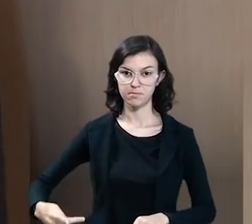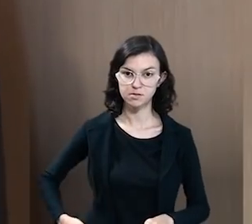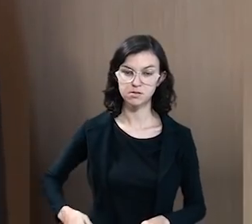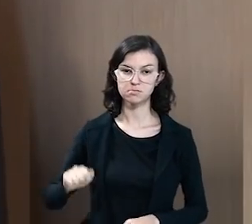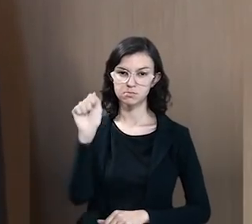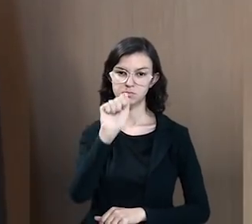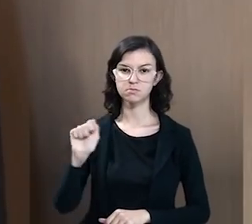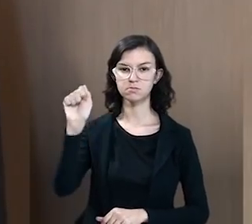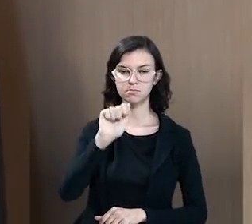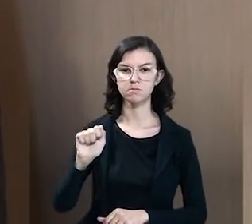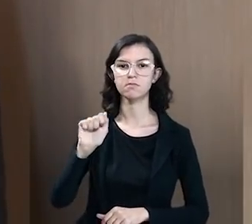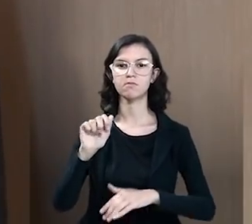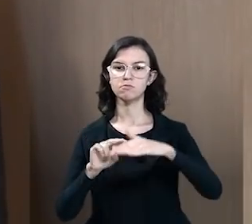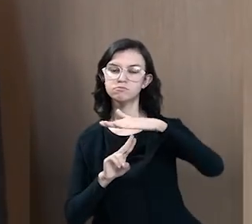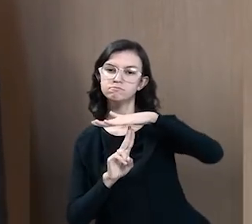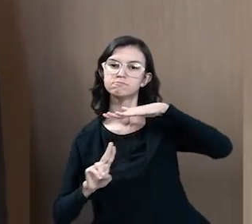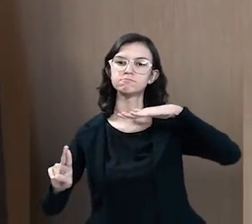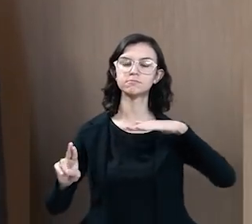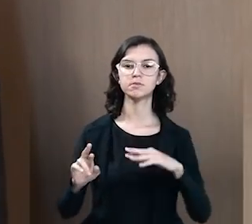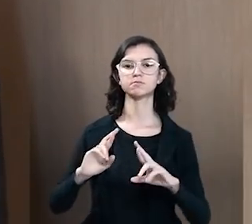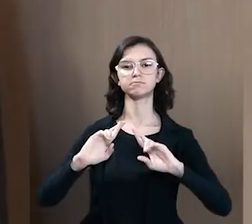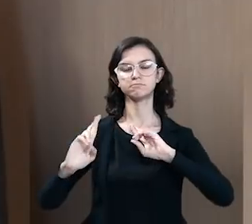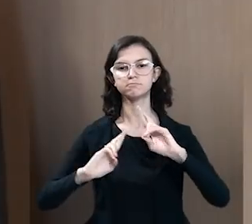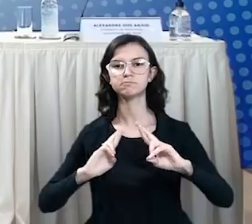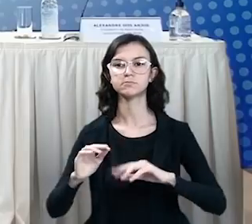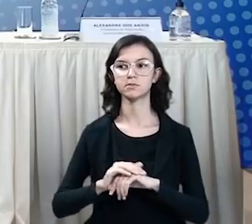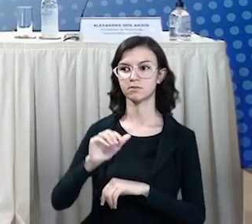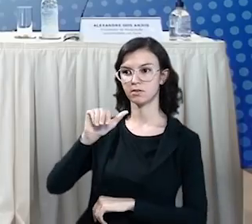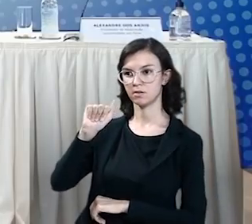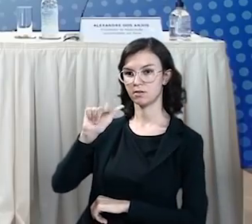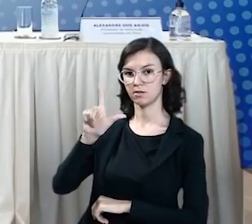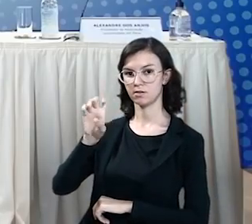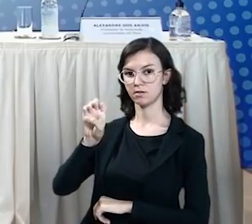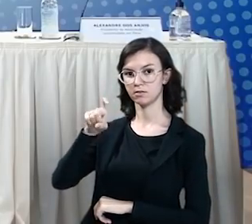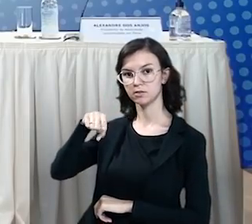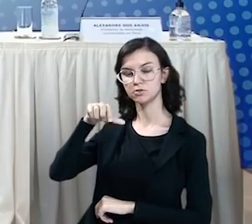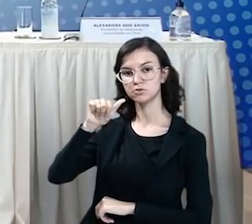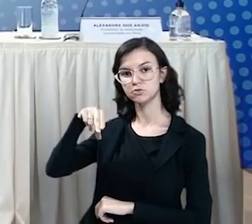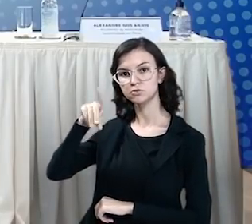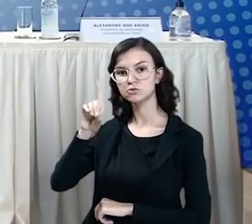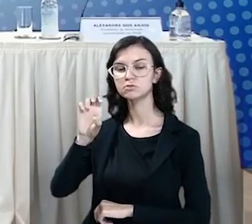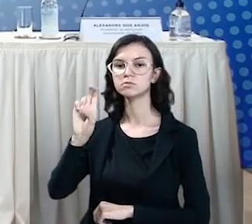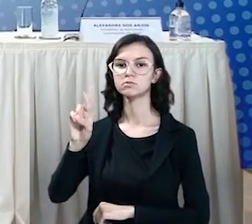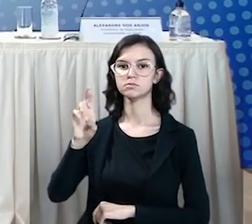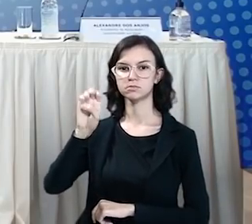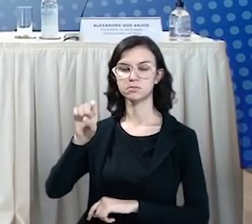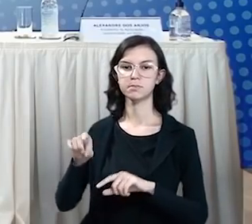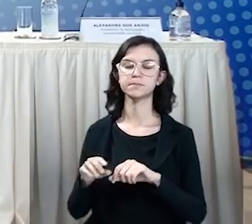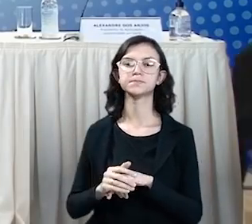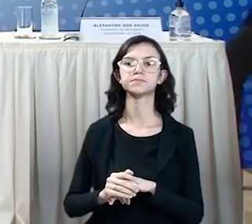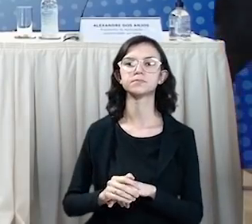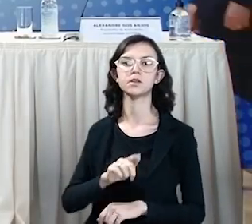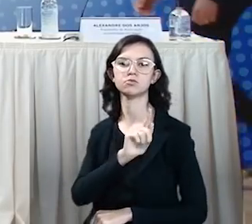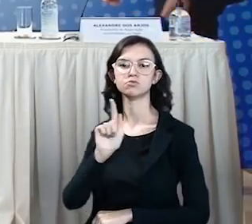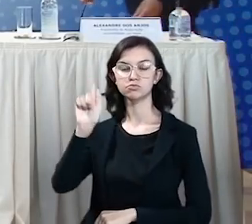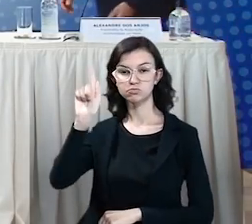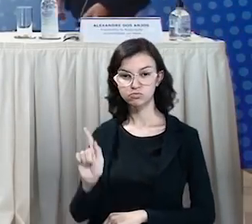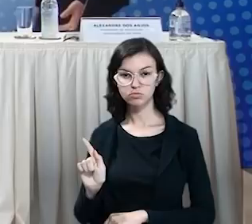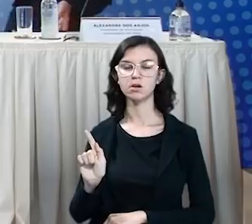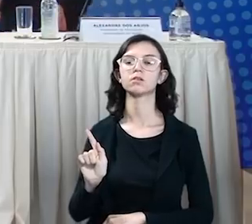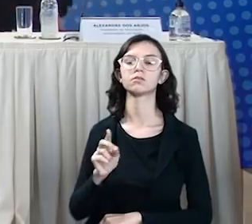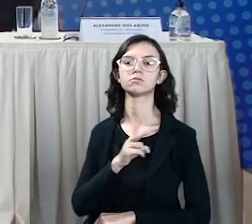O presidente da Associação Universidade em Rede, Alexandre dos Anjos. O gerente de serviços da